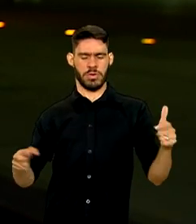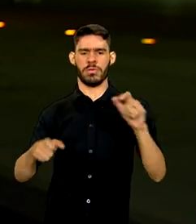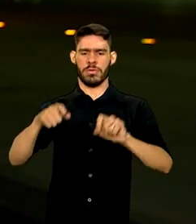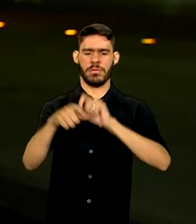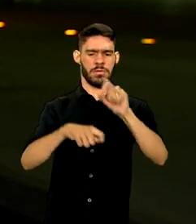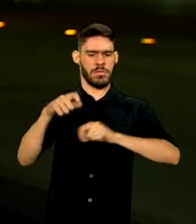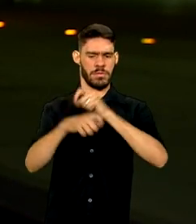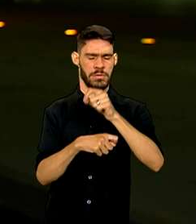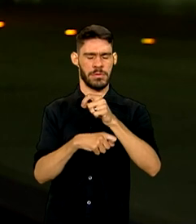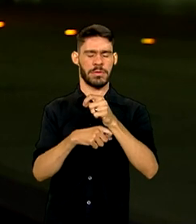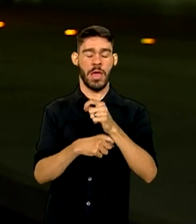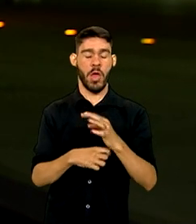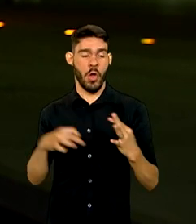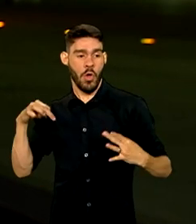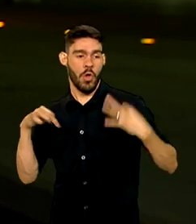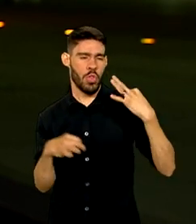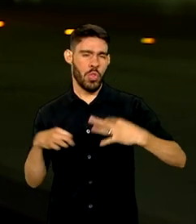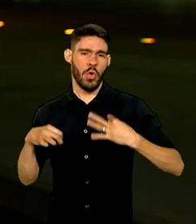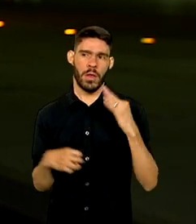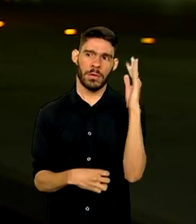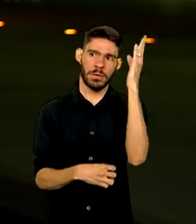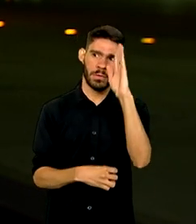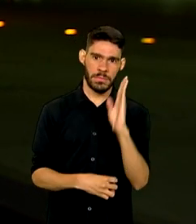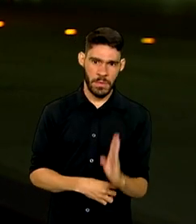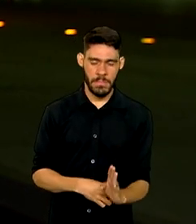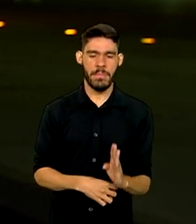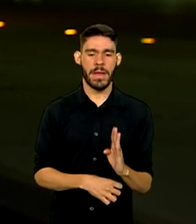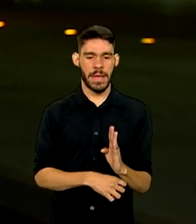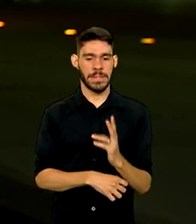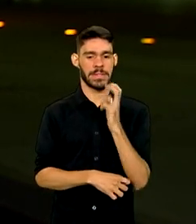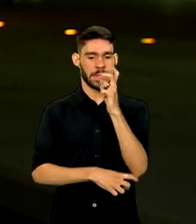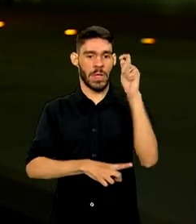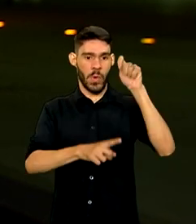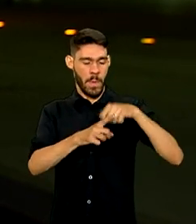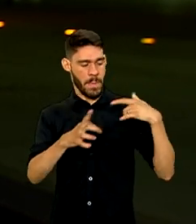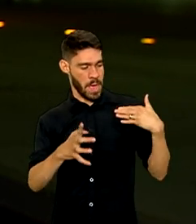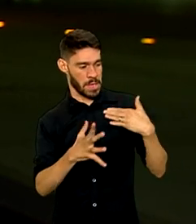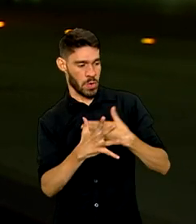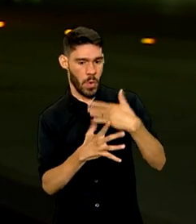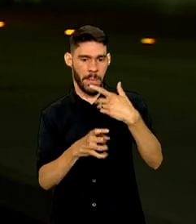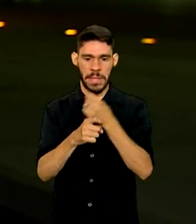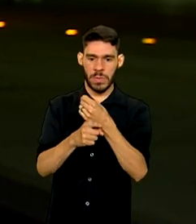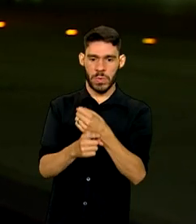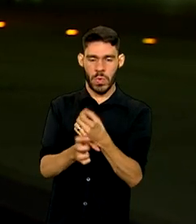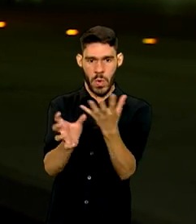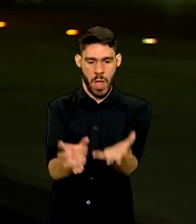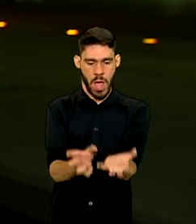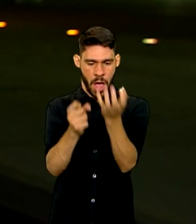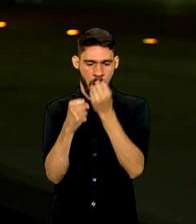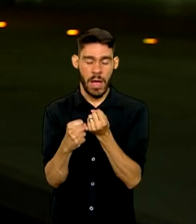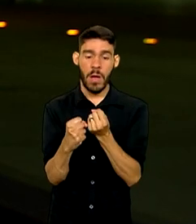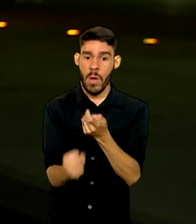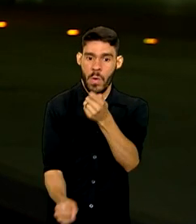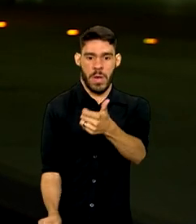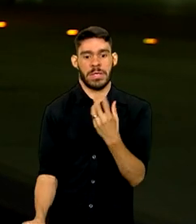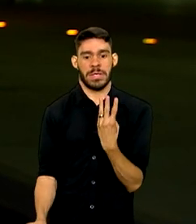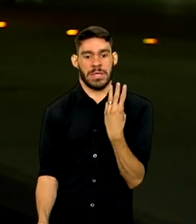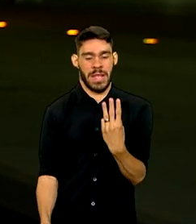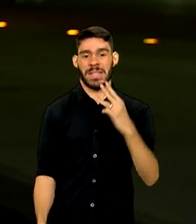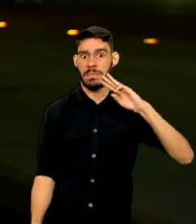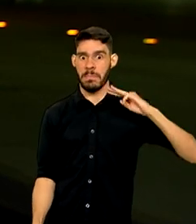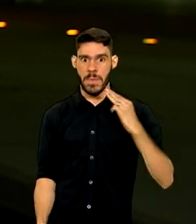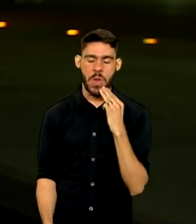mais o turismo brasileiro, que só nos cinco primeiros meses deste ano recebeu quase 3 milhões de turistas